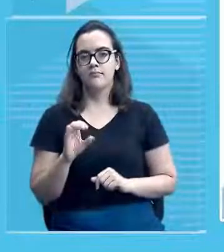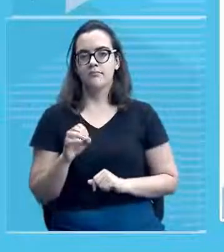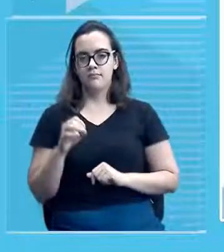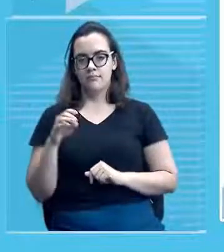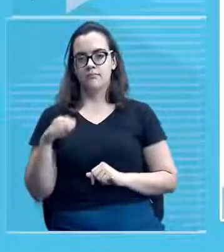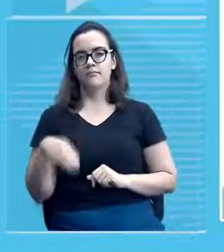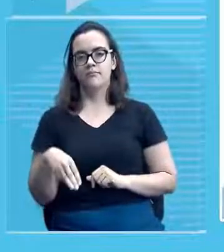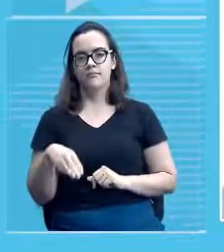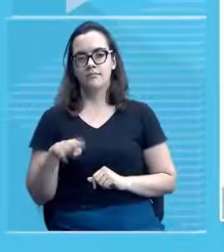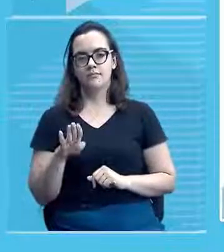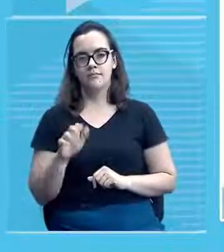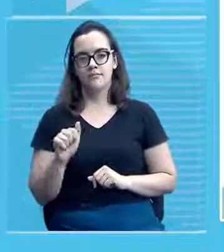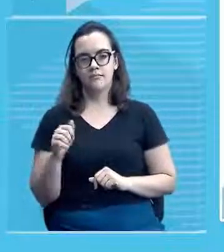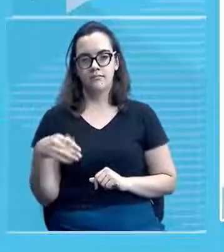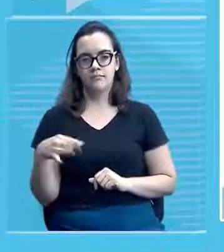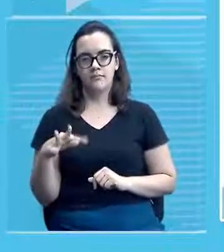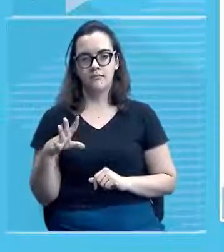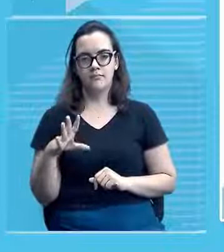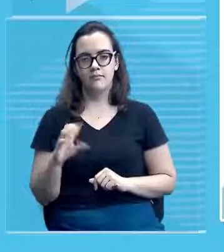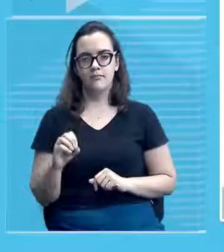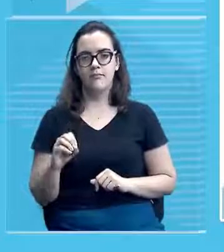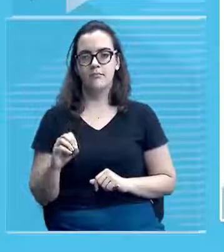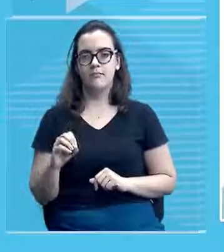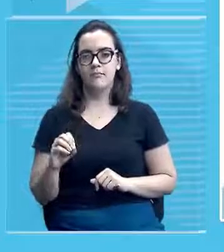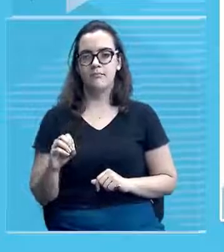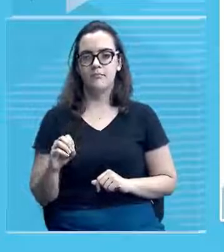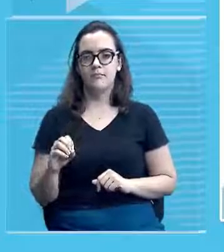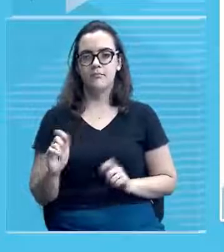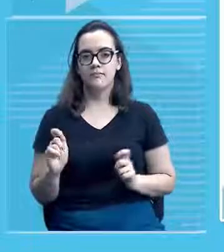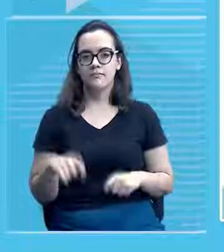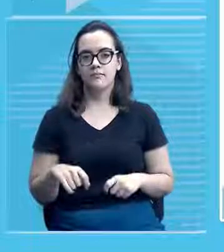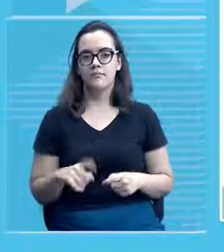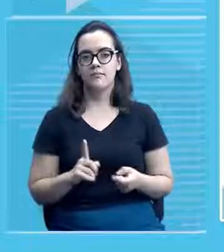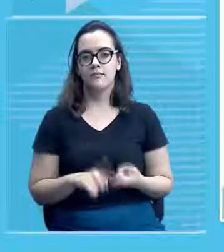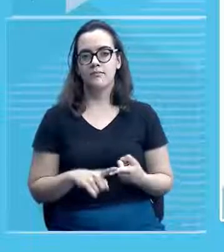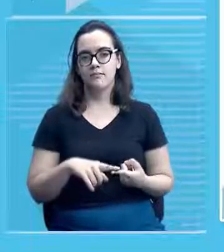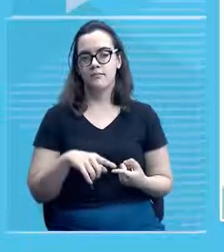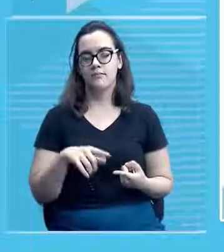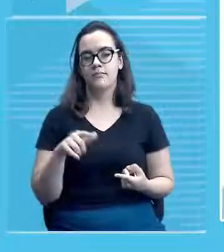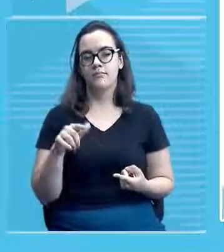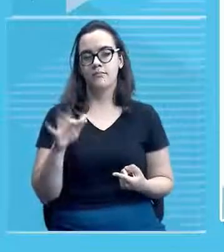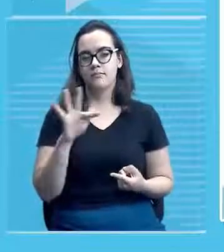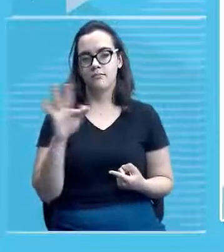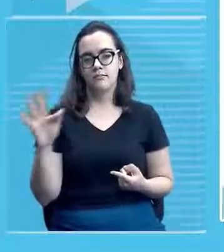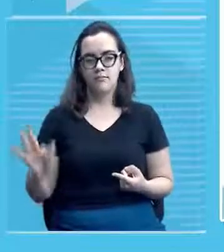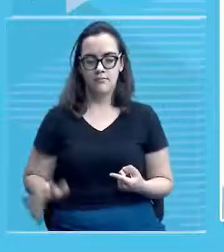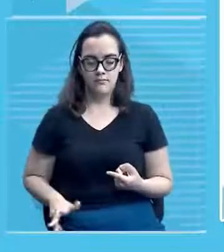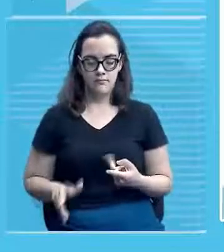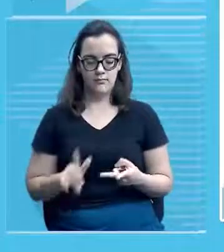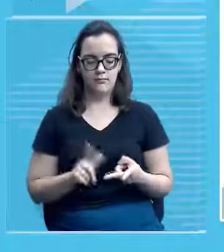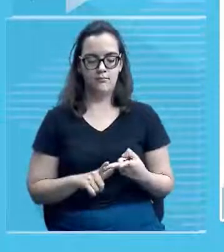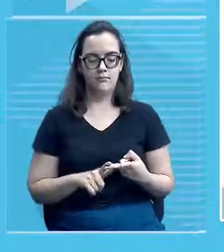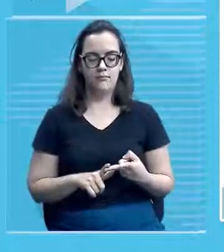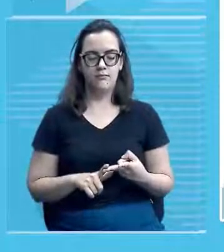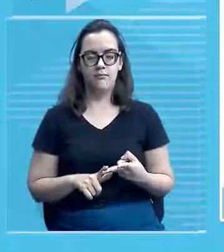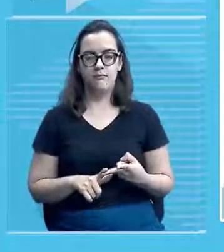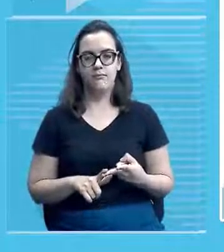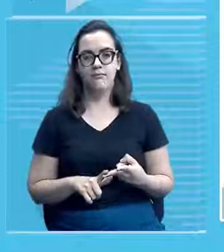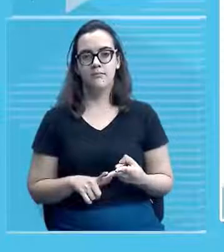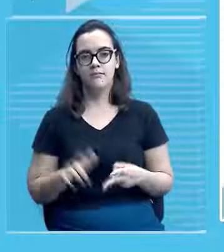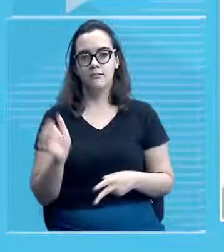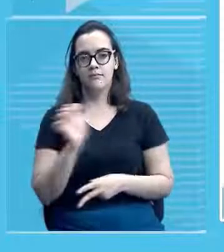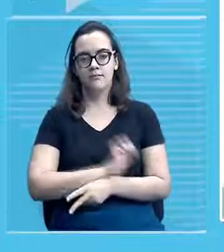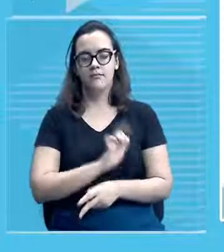nós destacamos ele ocorre em âmbito federal estadual ou municipal tá? e aí o imóvel foi totalmente